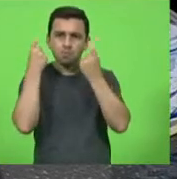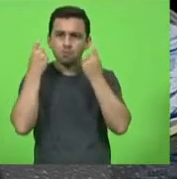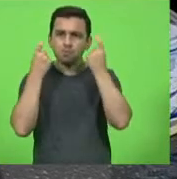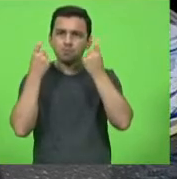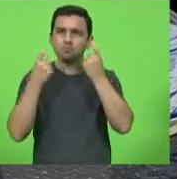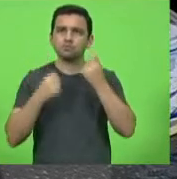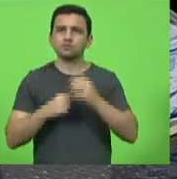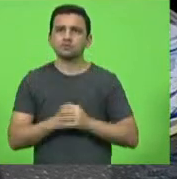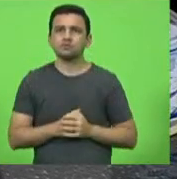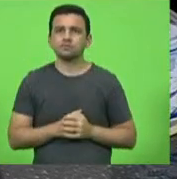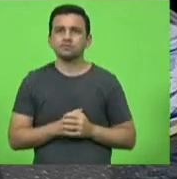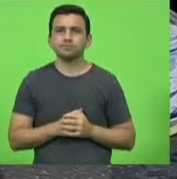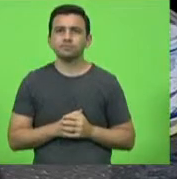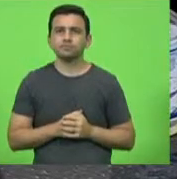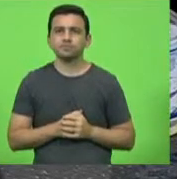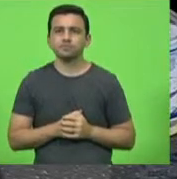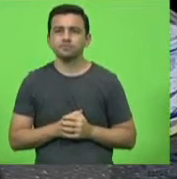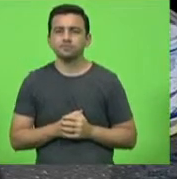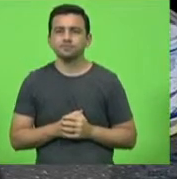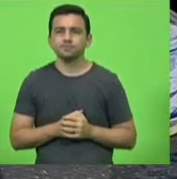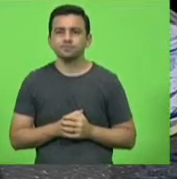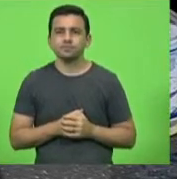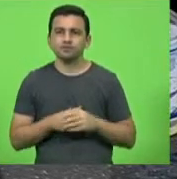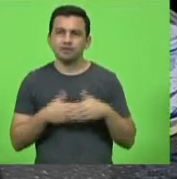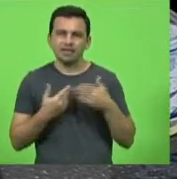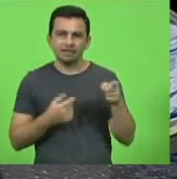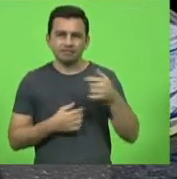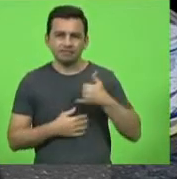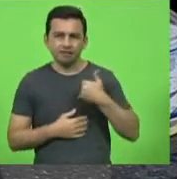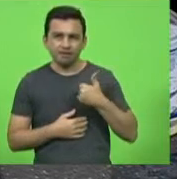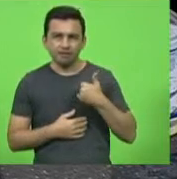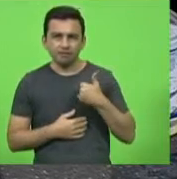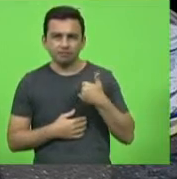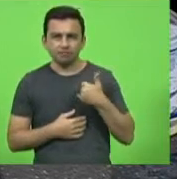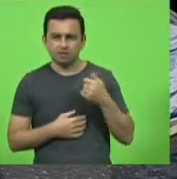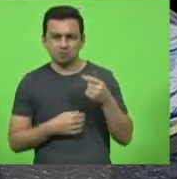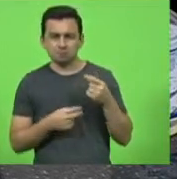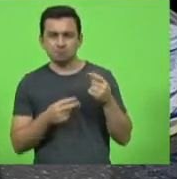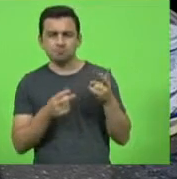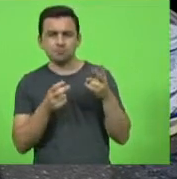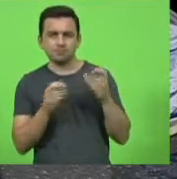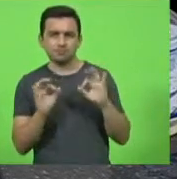é não pela idade porque não aparentava